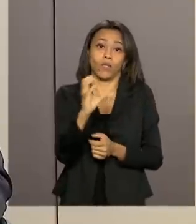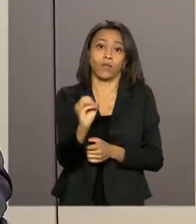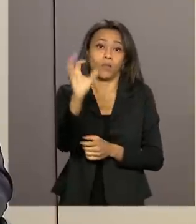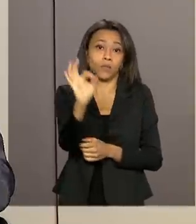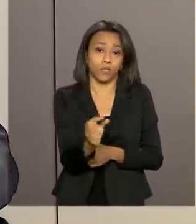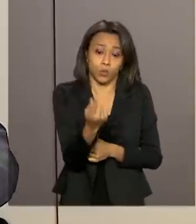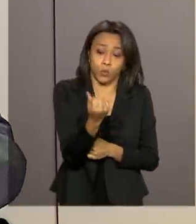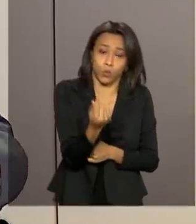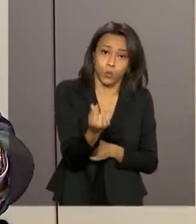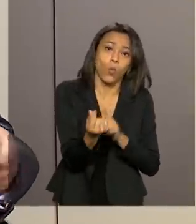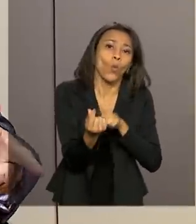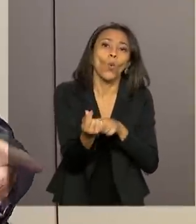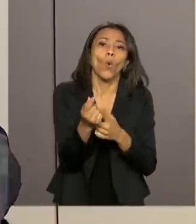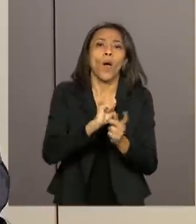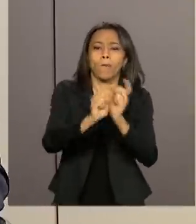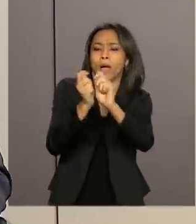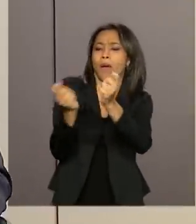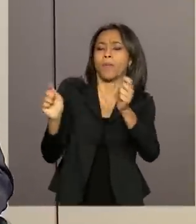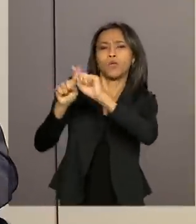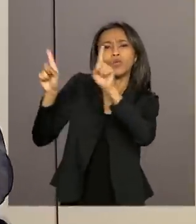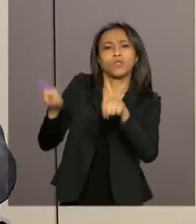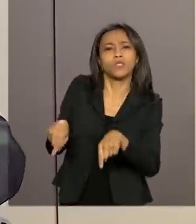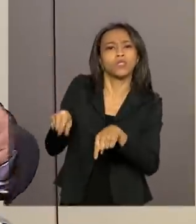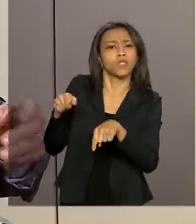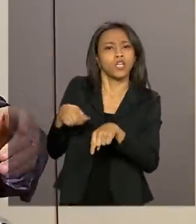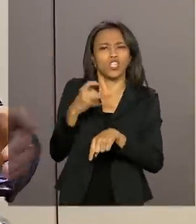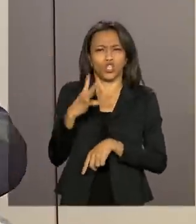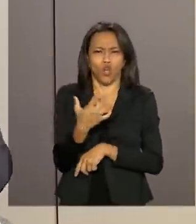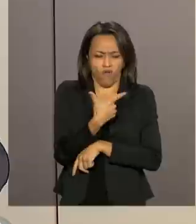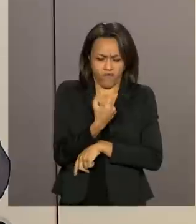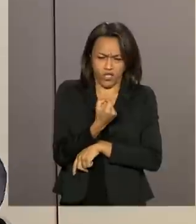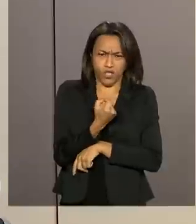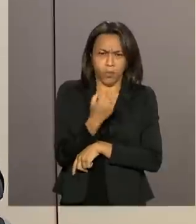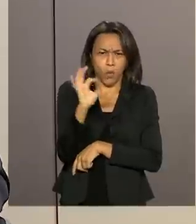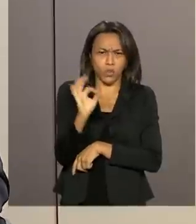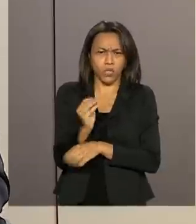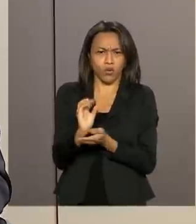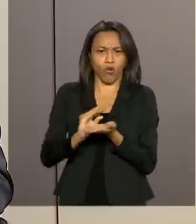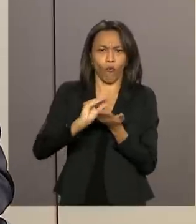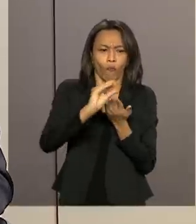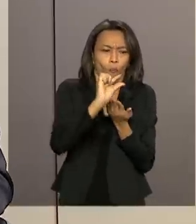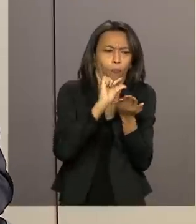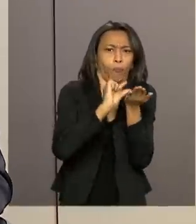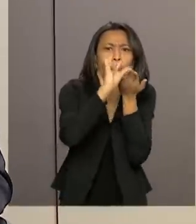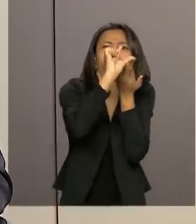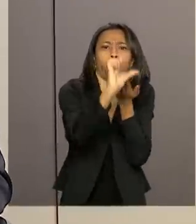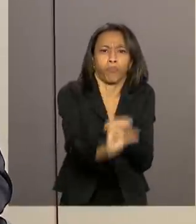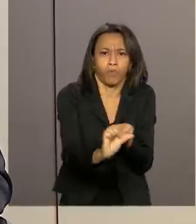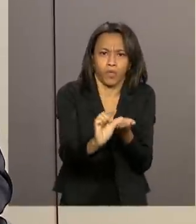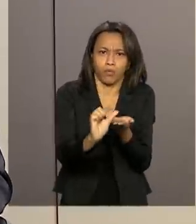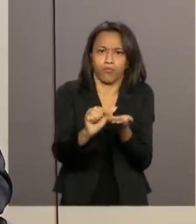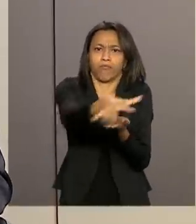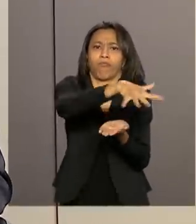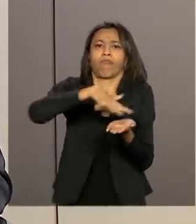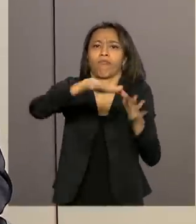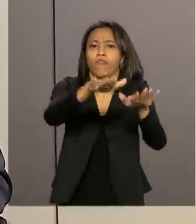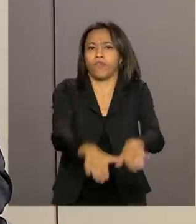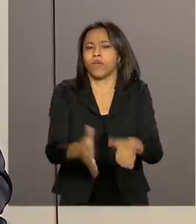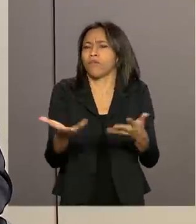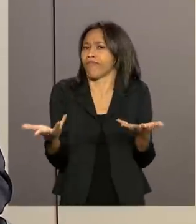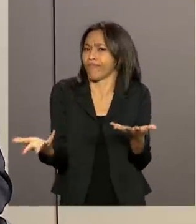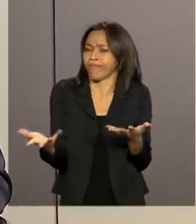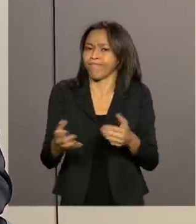dos recursos destinariam ao pagamento do pessoal empregado e só 20% para a atividade fim, né?